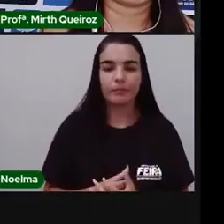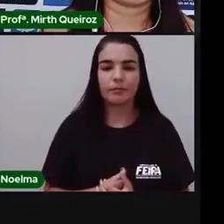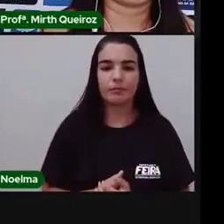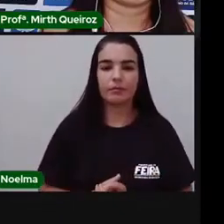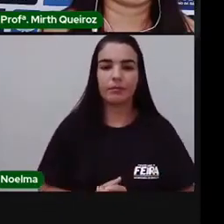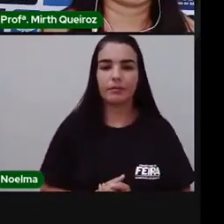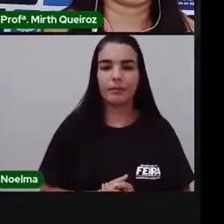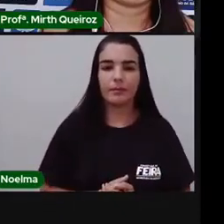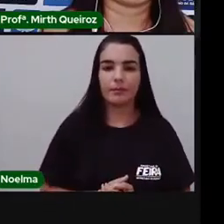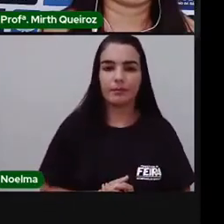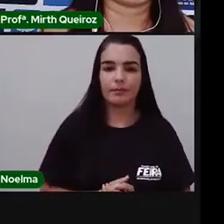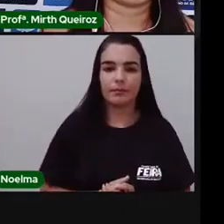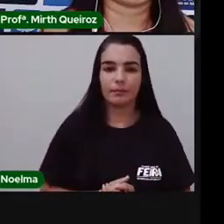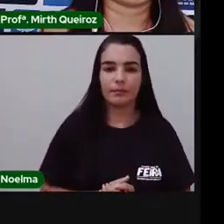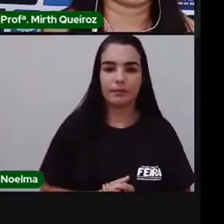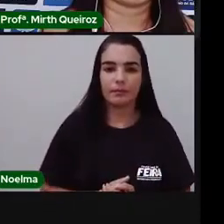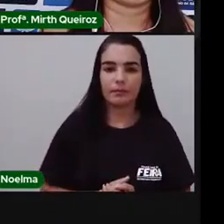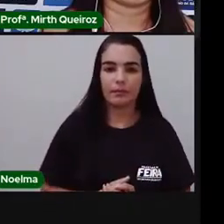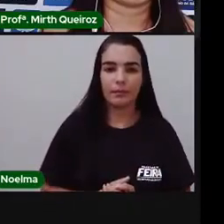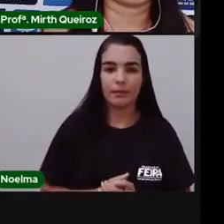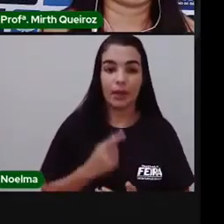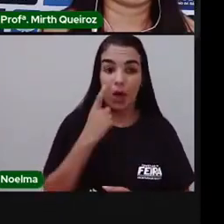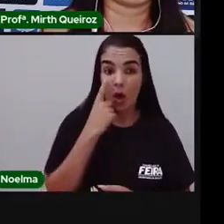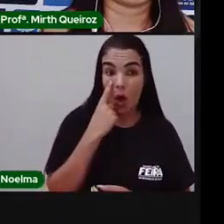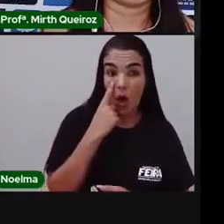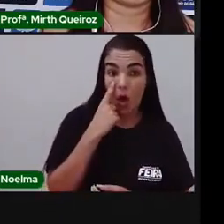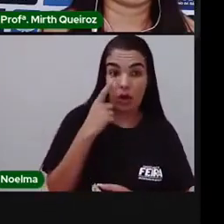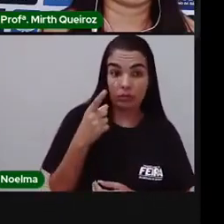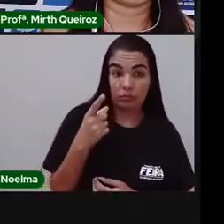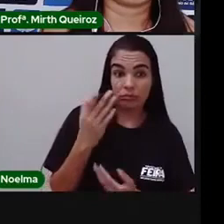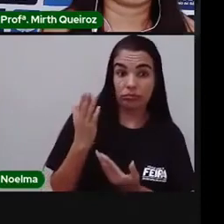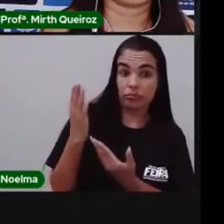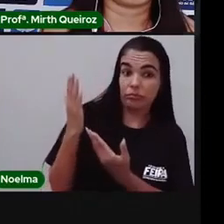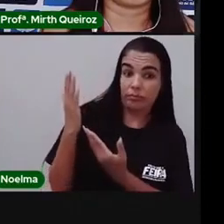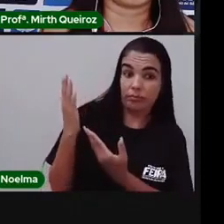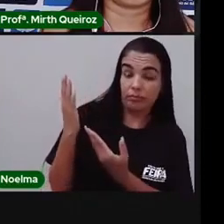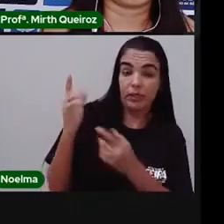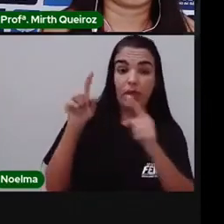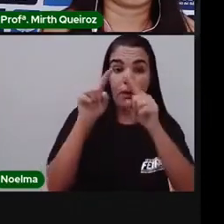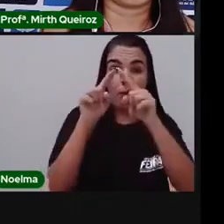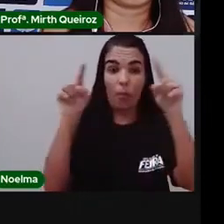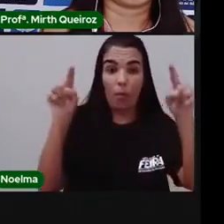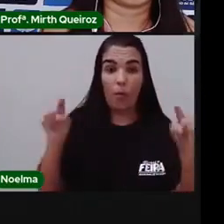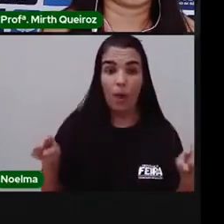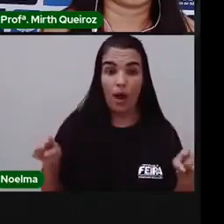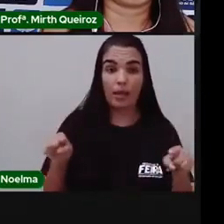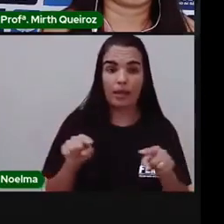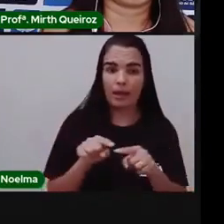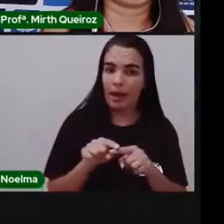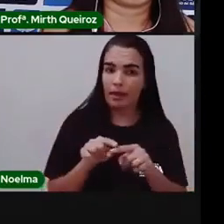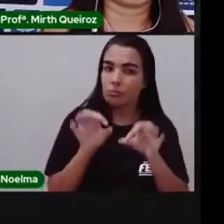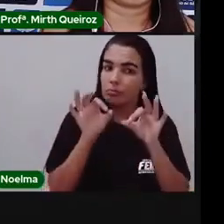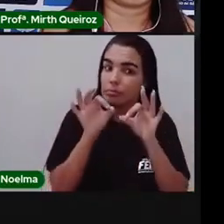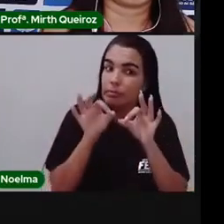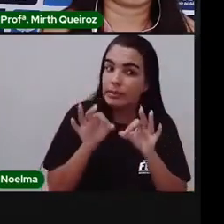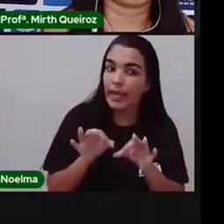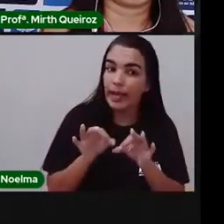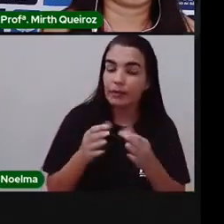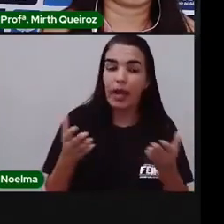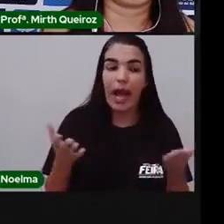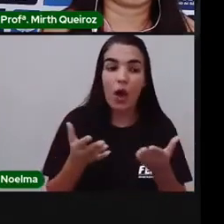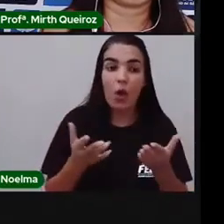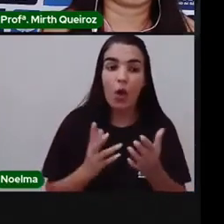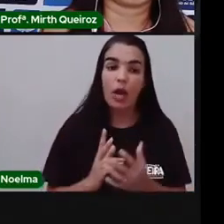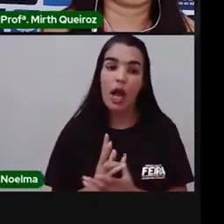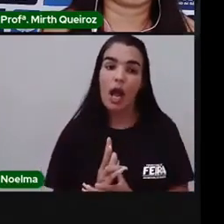Olha o que nós temos. Olha Um quadrado. Agora vocês vão cortar